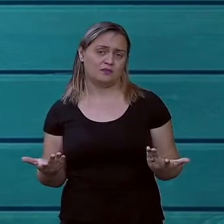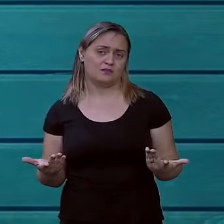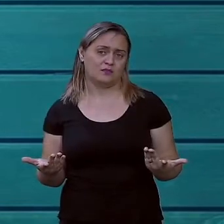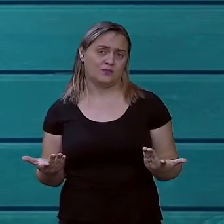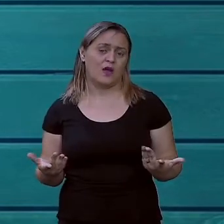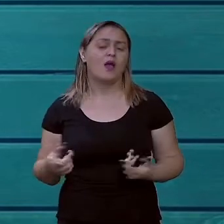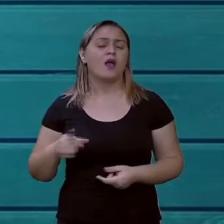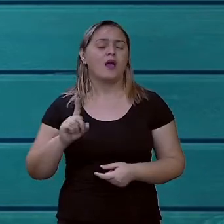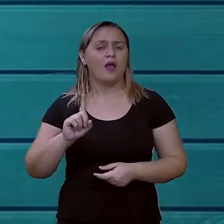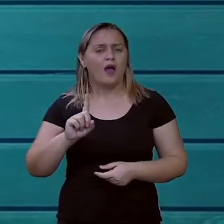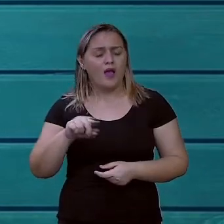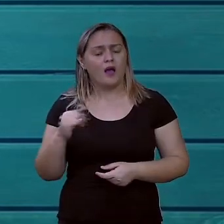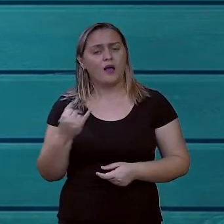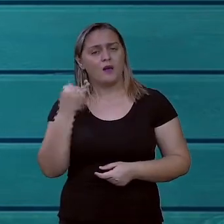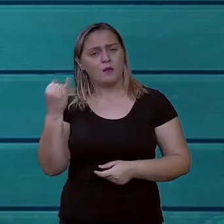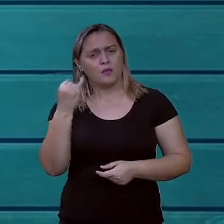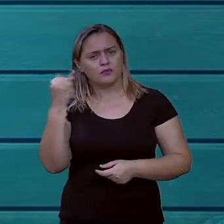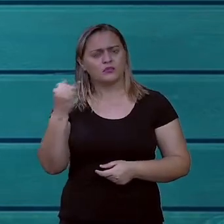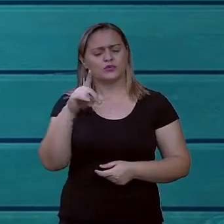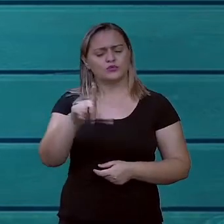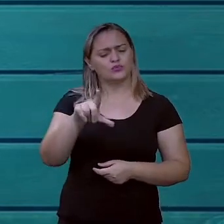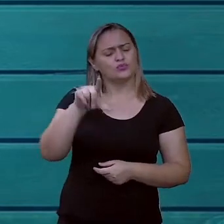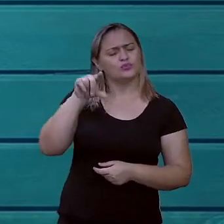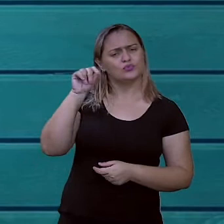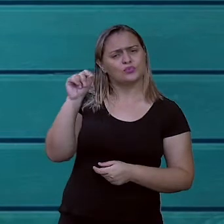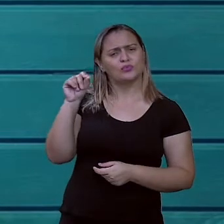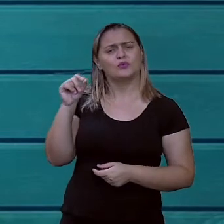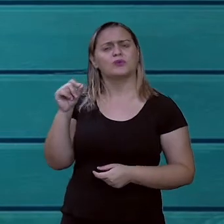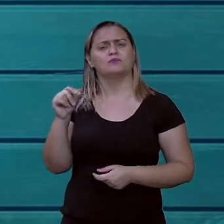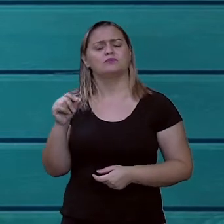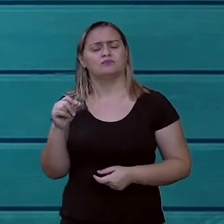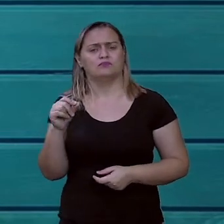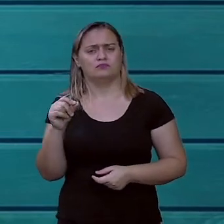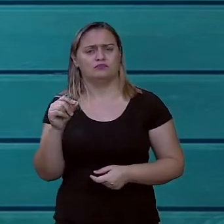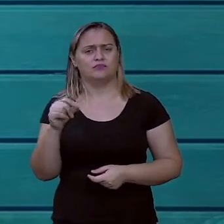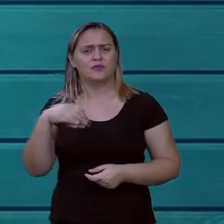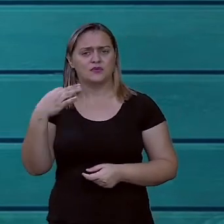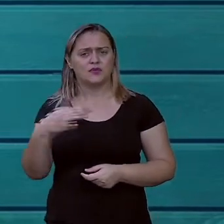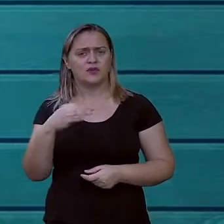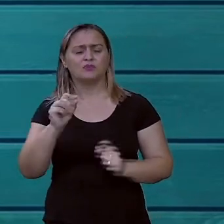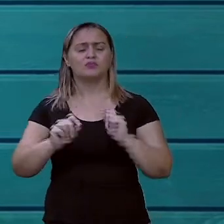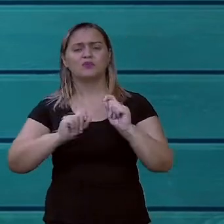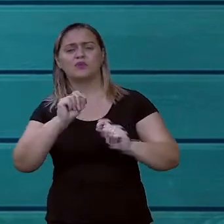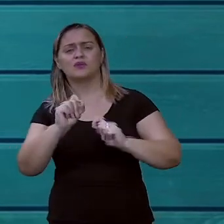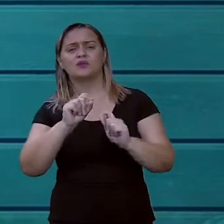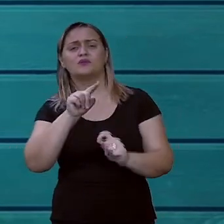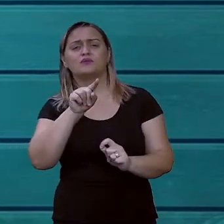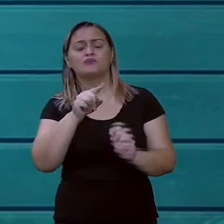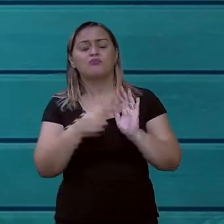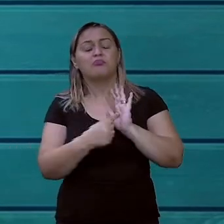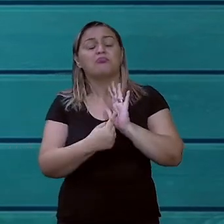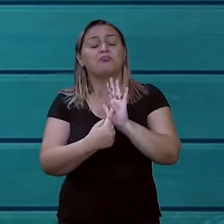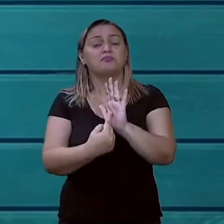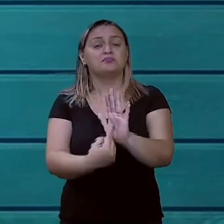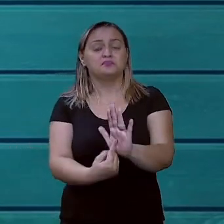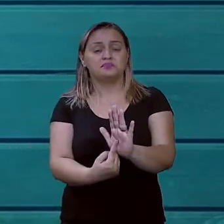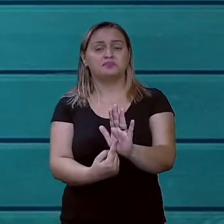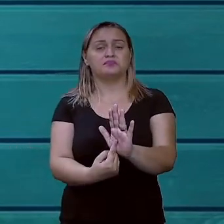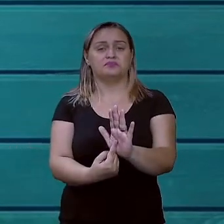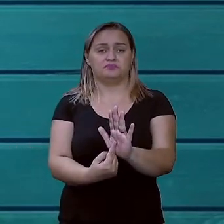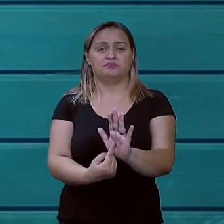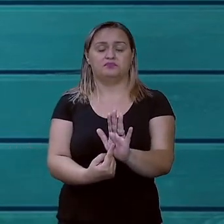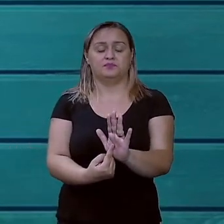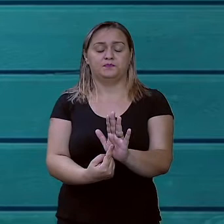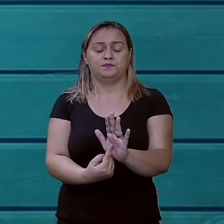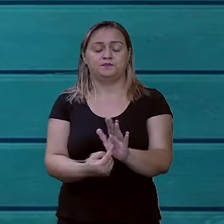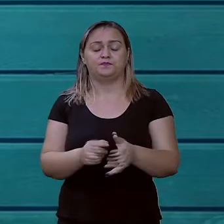tema deve estar bem definido, já que se trata do assunto que você, estudante, irá escrever. Para isso,